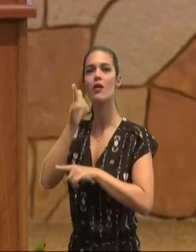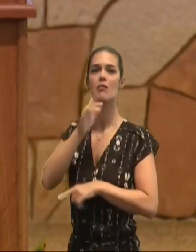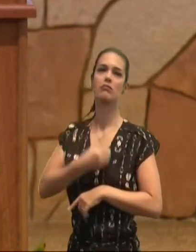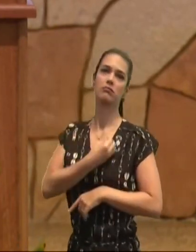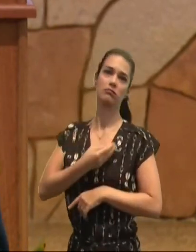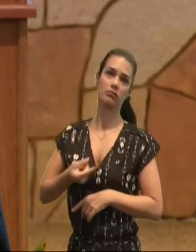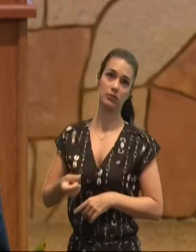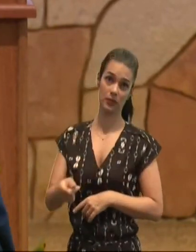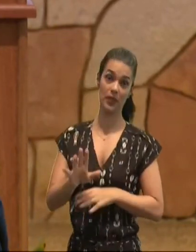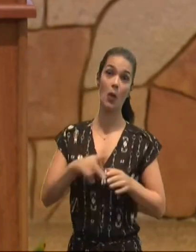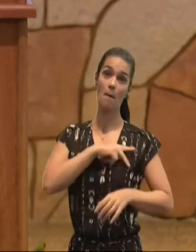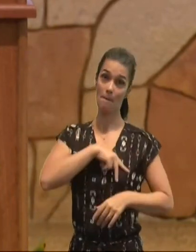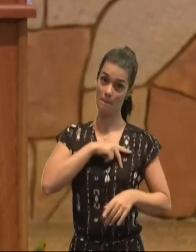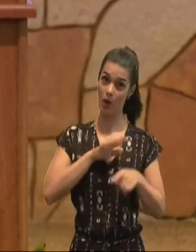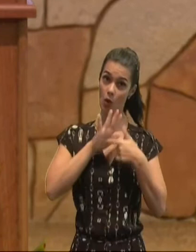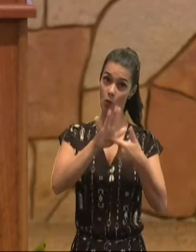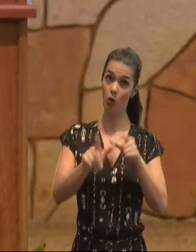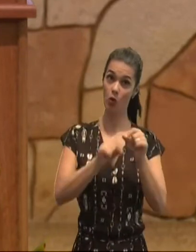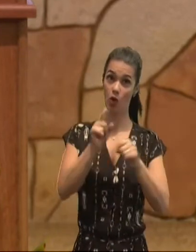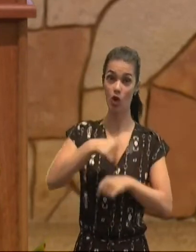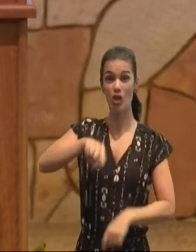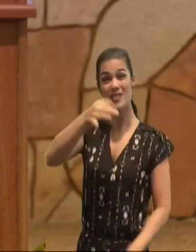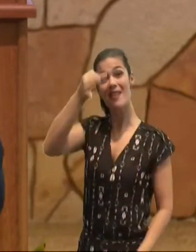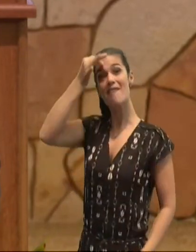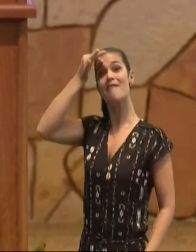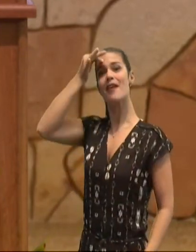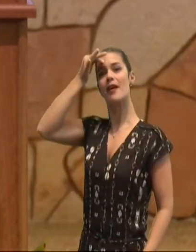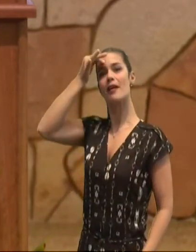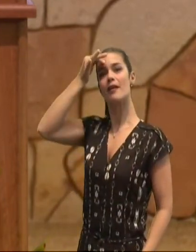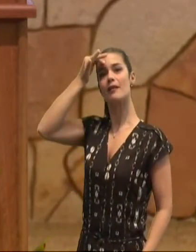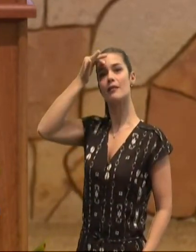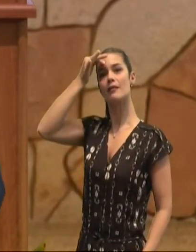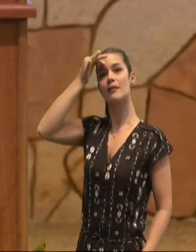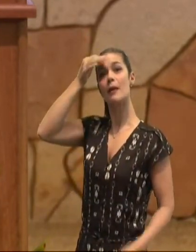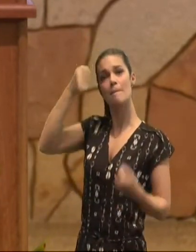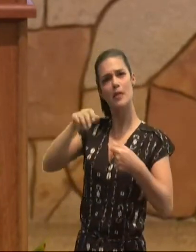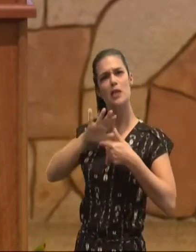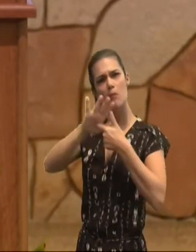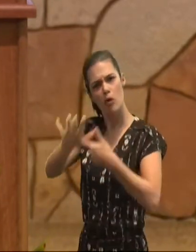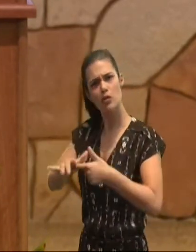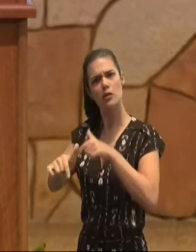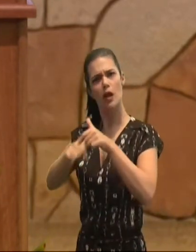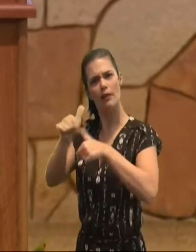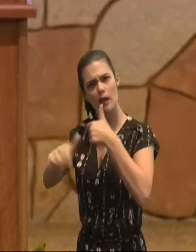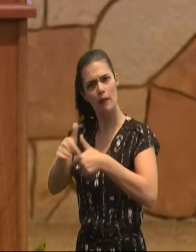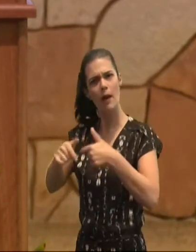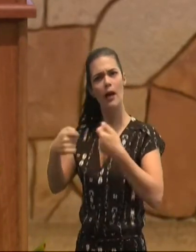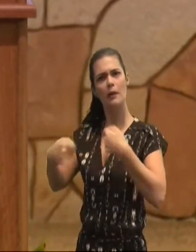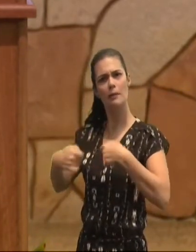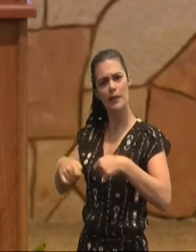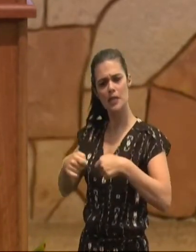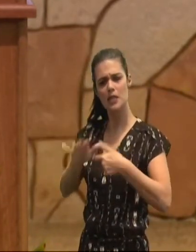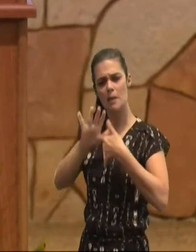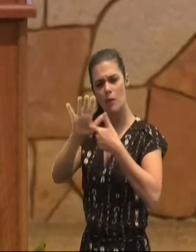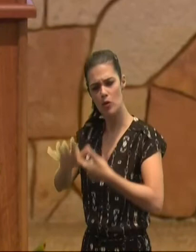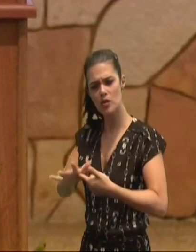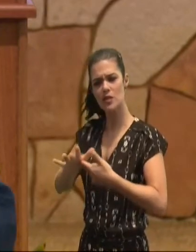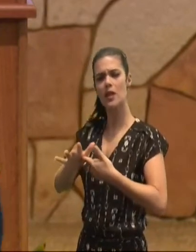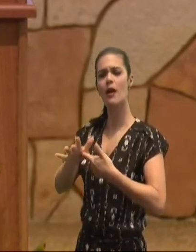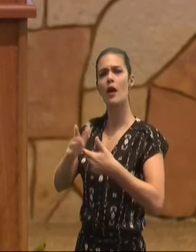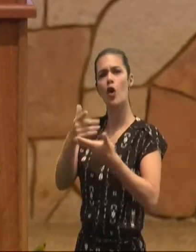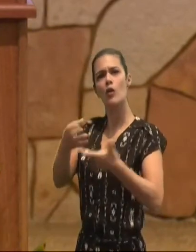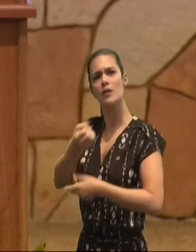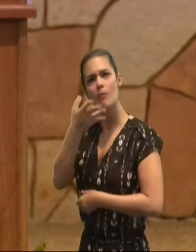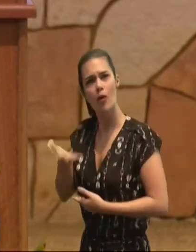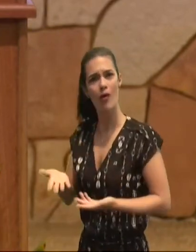quer dizer aqui, que, a nossa fé cristã, deve se traduzir também, em bem, em coisas boas, que fazemos, pelos outros,